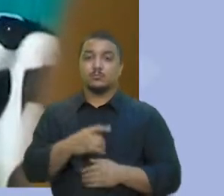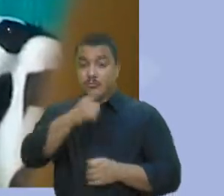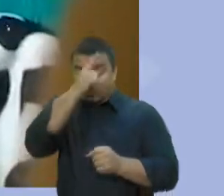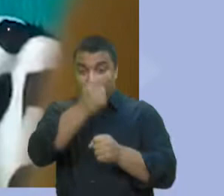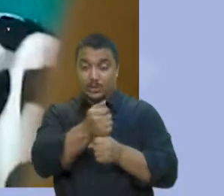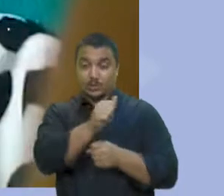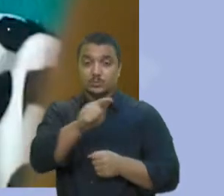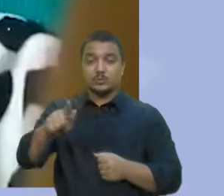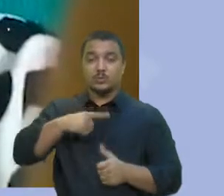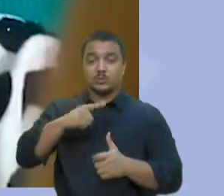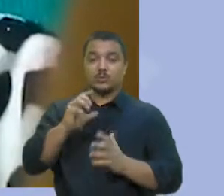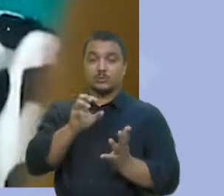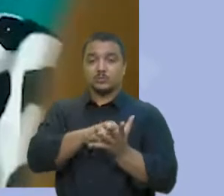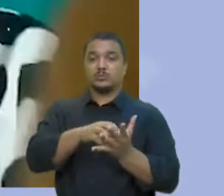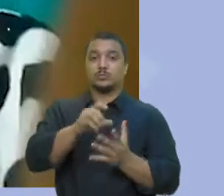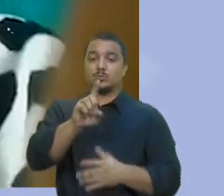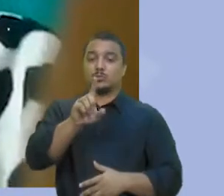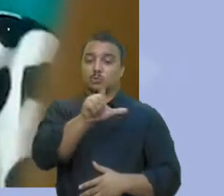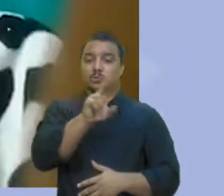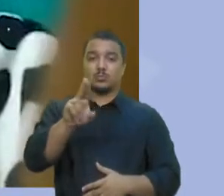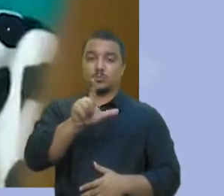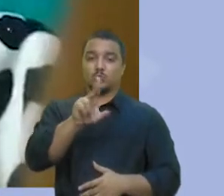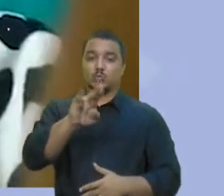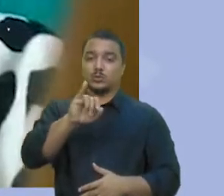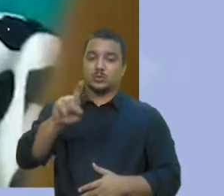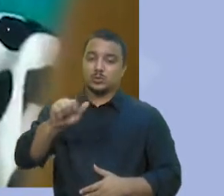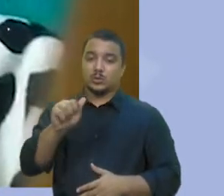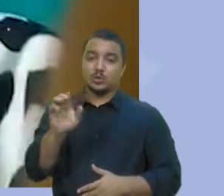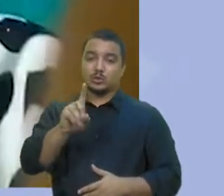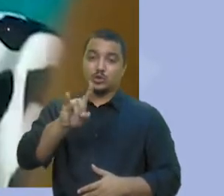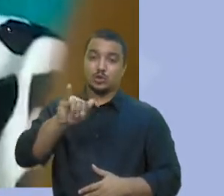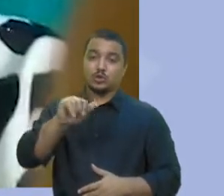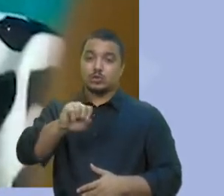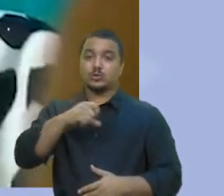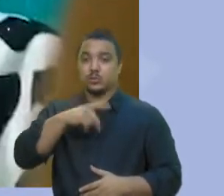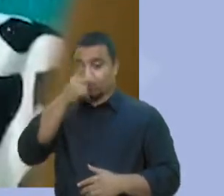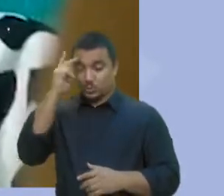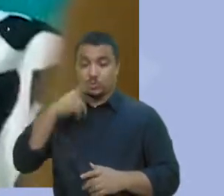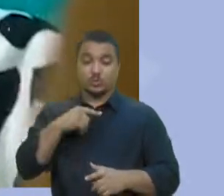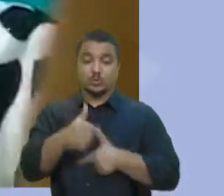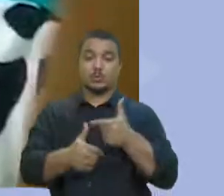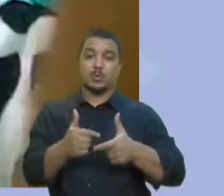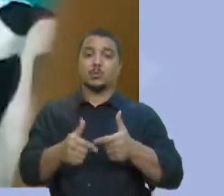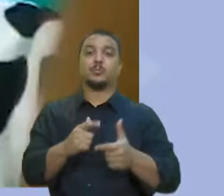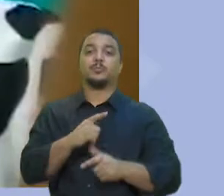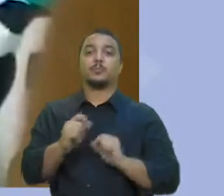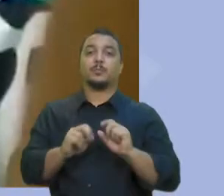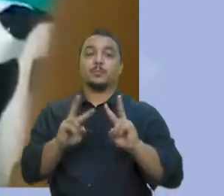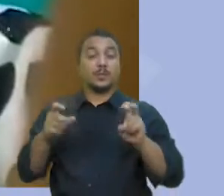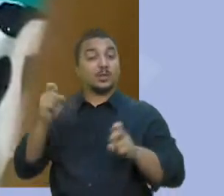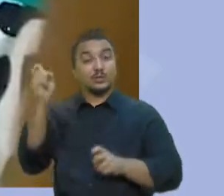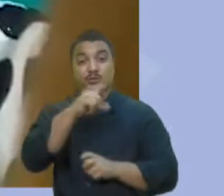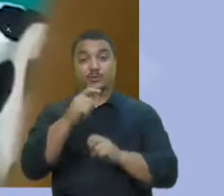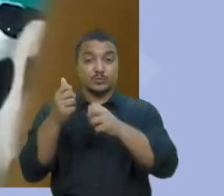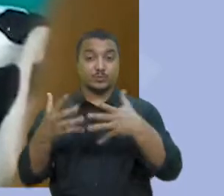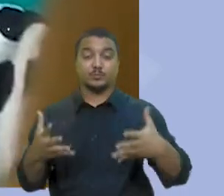serviços, Luísa Dias, que atua com trabalhadores domésticos e diaristas, ressalta as dificuldades destes profissionais desde o